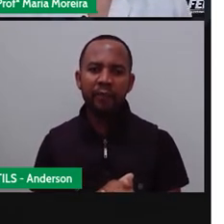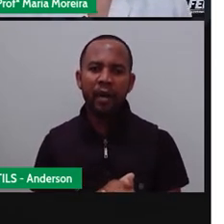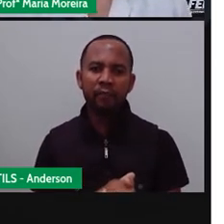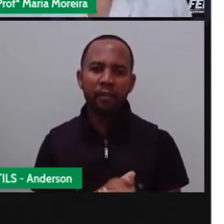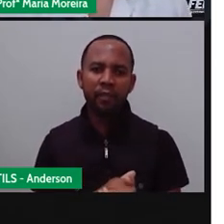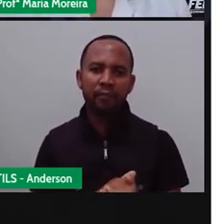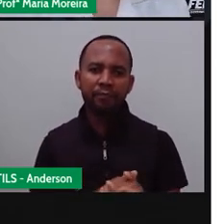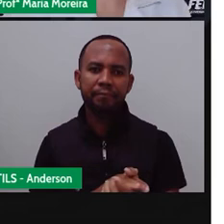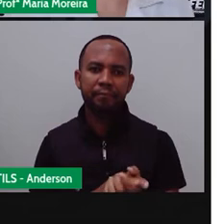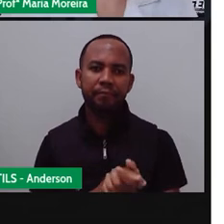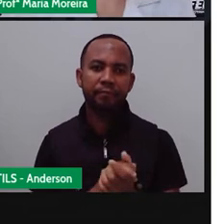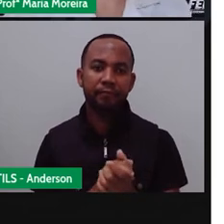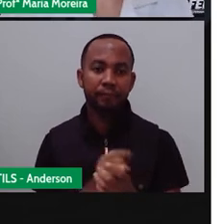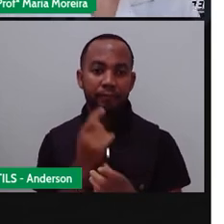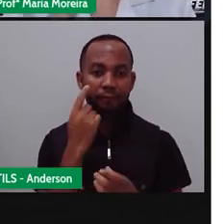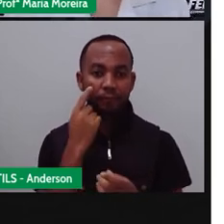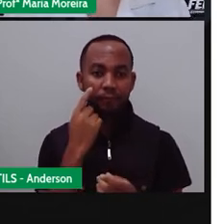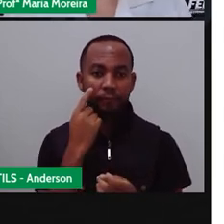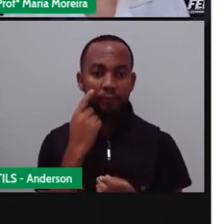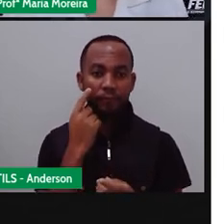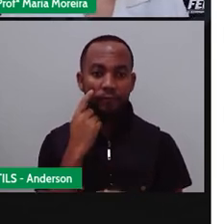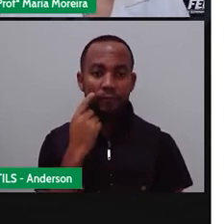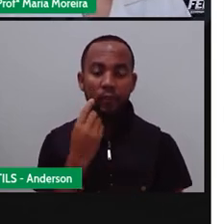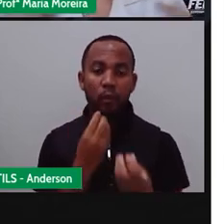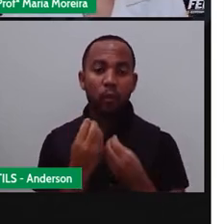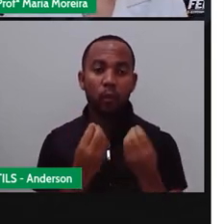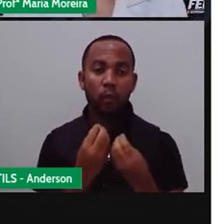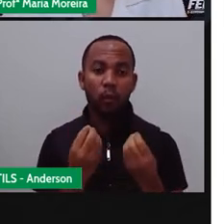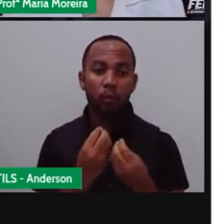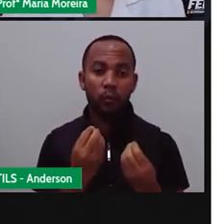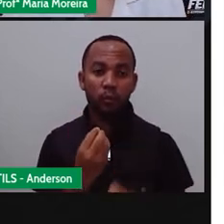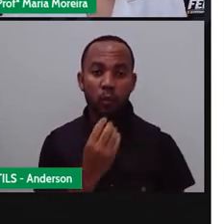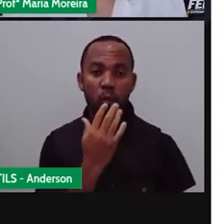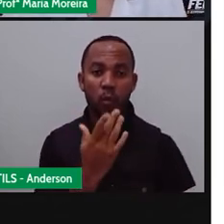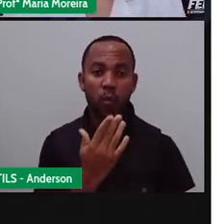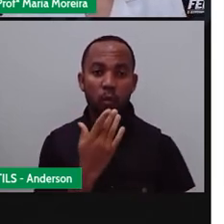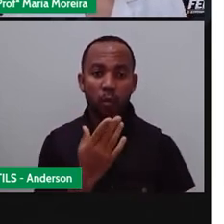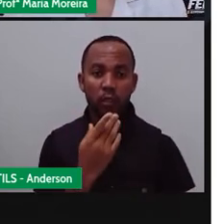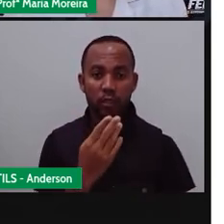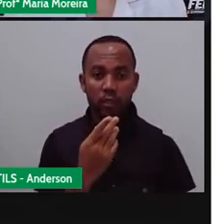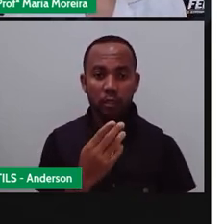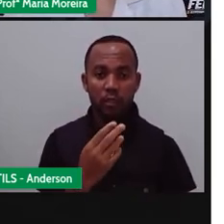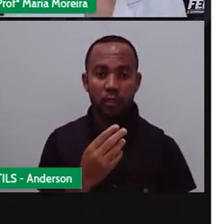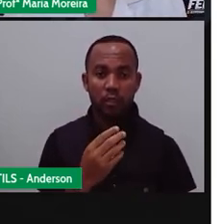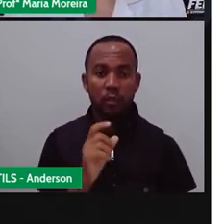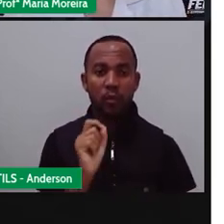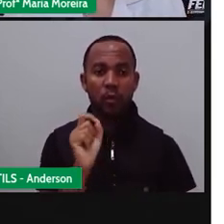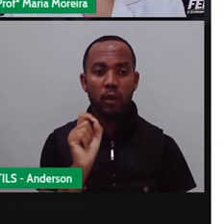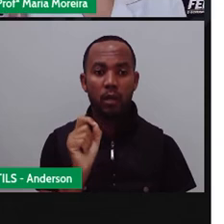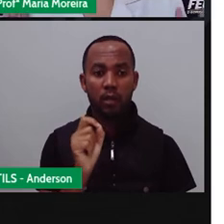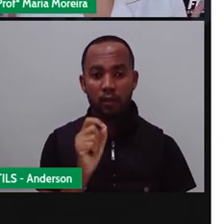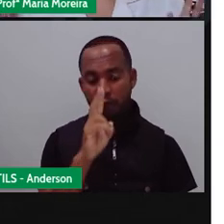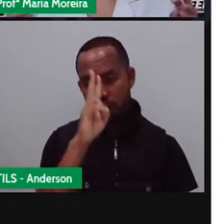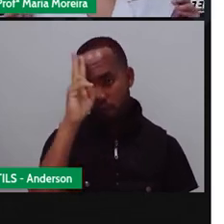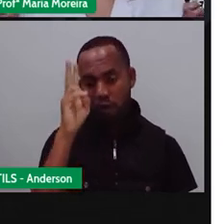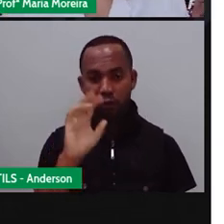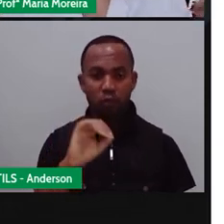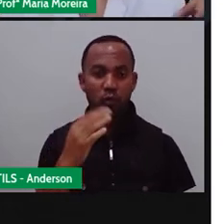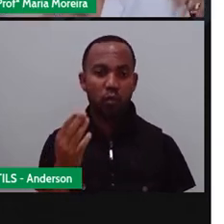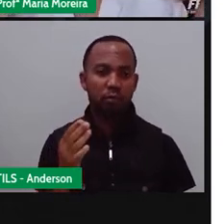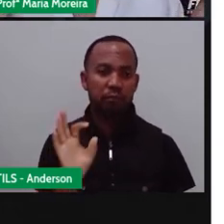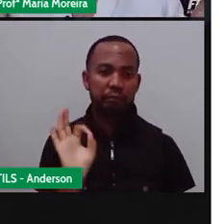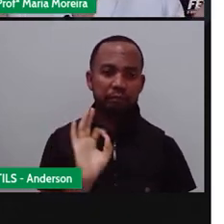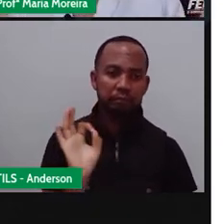Bom, e agora vamos falar sobre tons, né? Sobre cores aí. Cores neutras. Você já ouviu falar? Ah, não, é uma cor